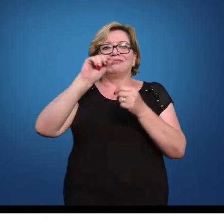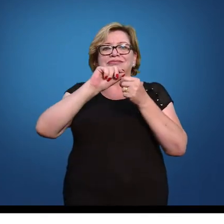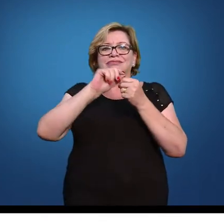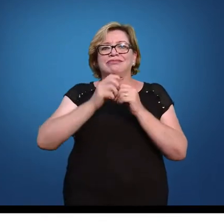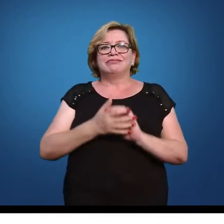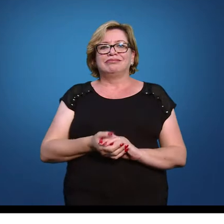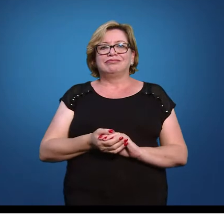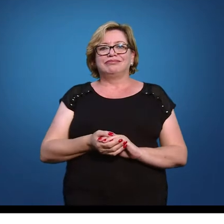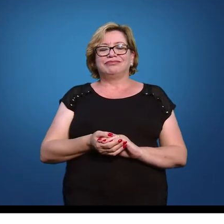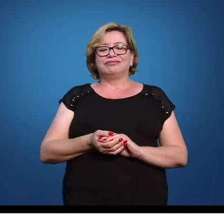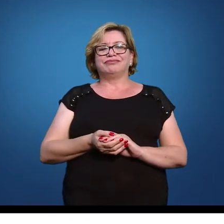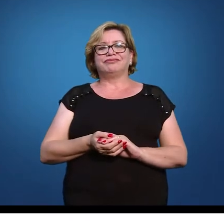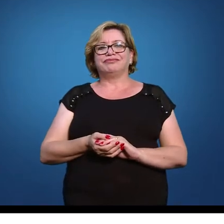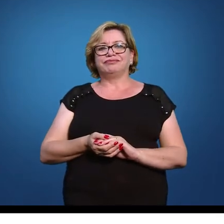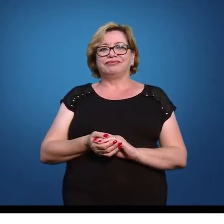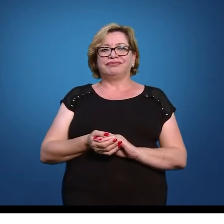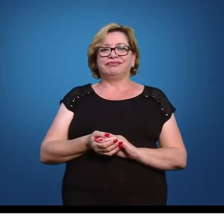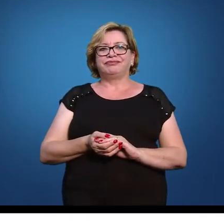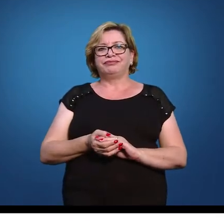a do lado